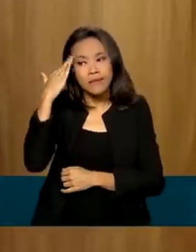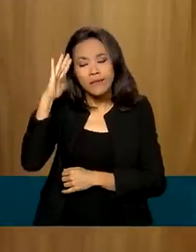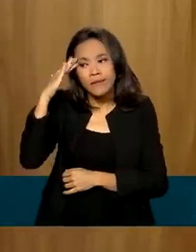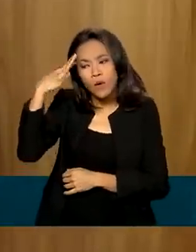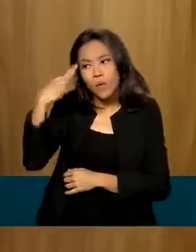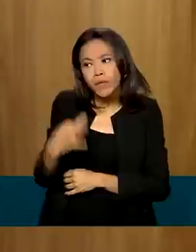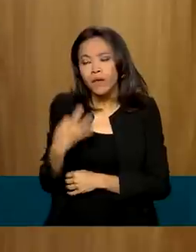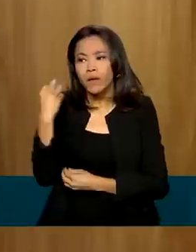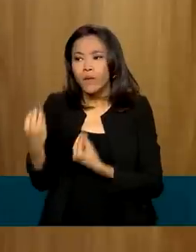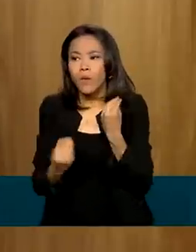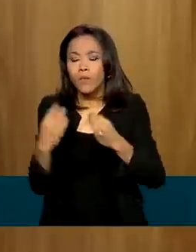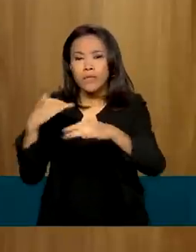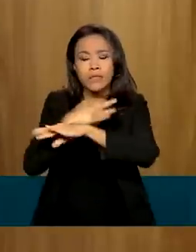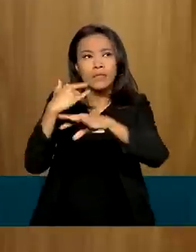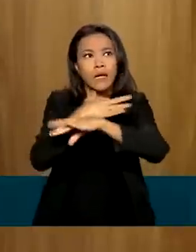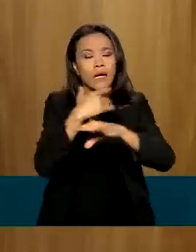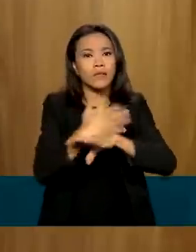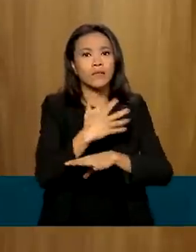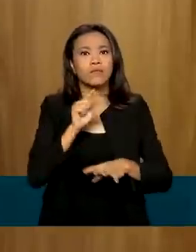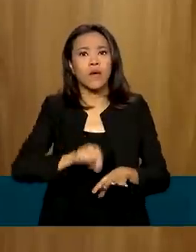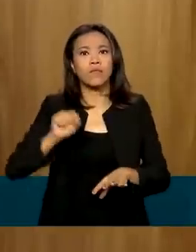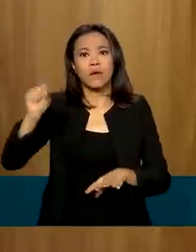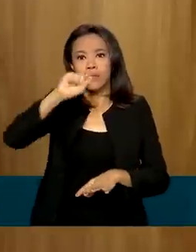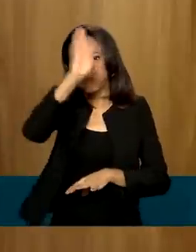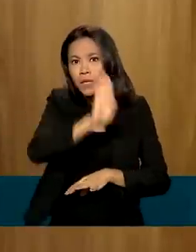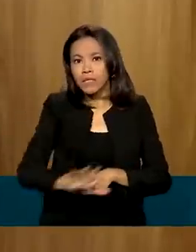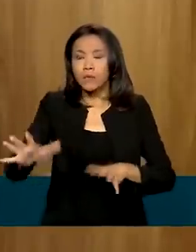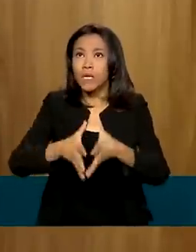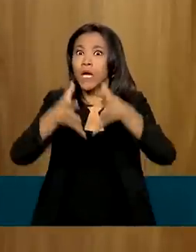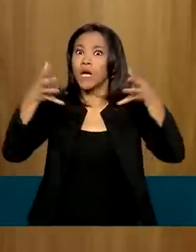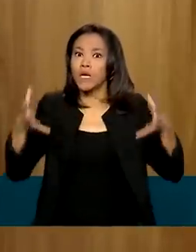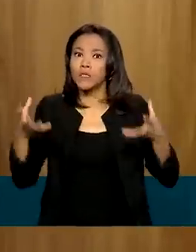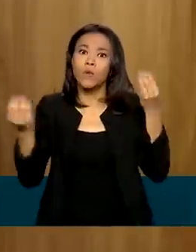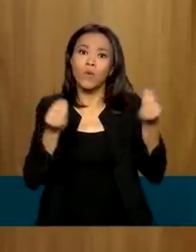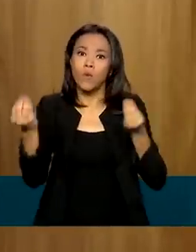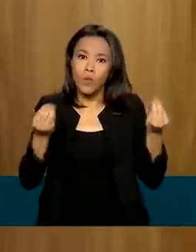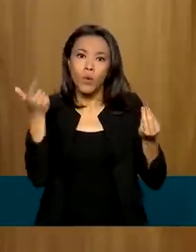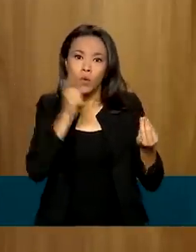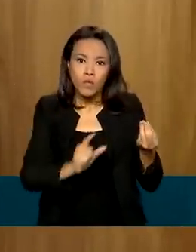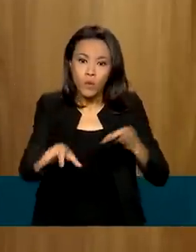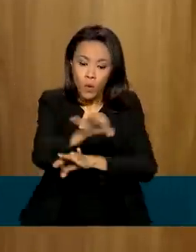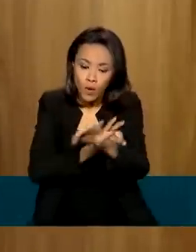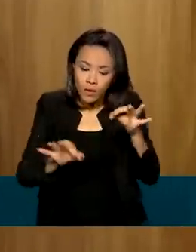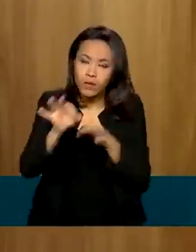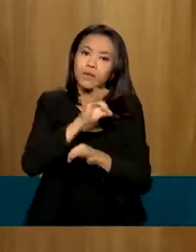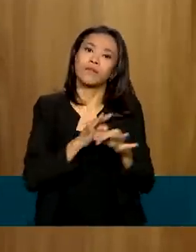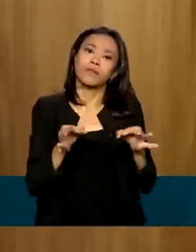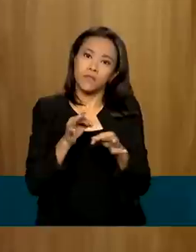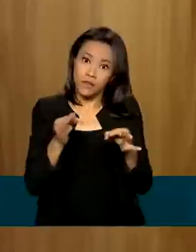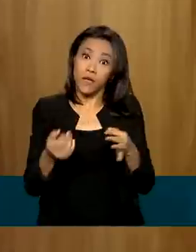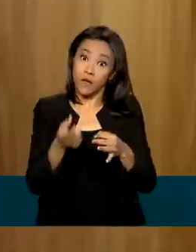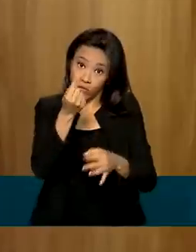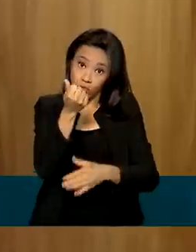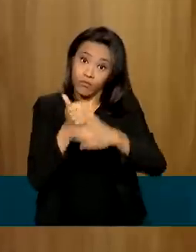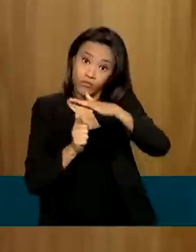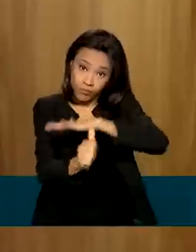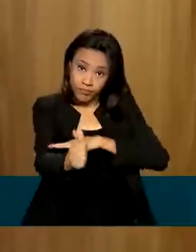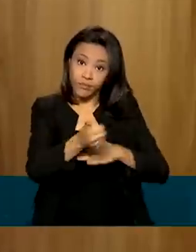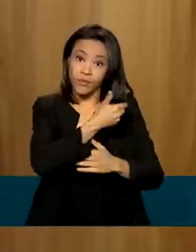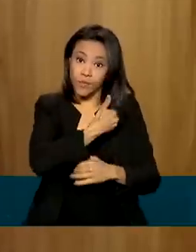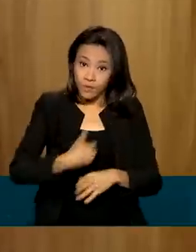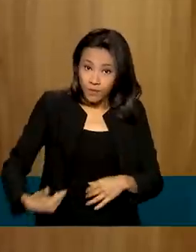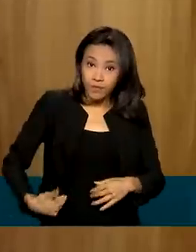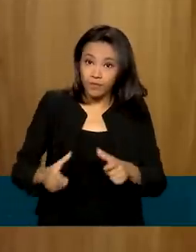grandes cidades no Brasil conseguiram estruturar o seu transporte coletivo urbano com investimento público, porque a maioria tem